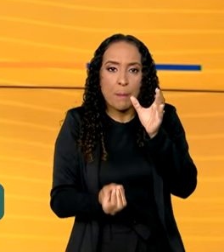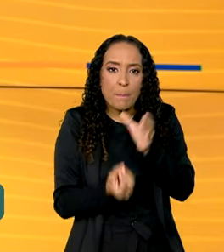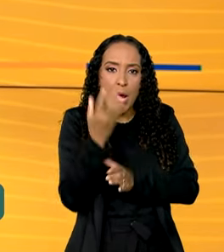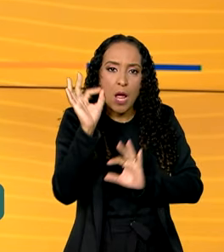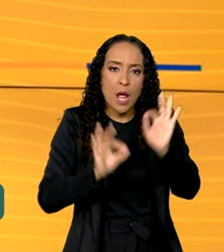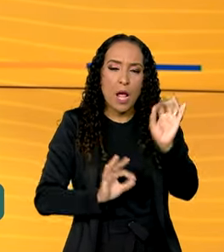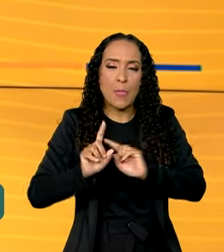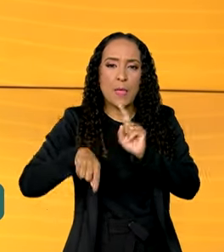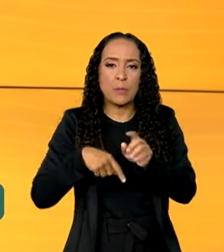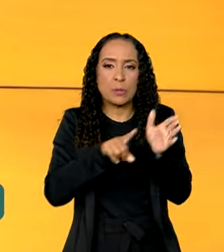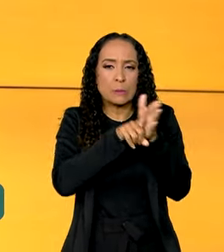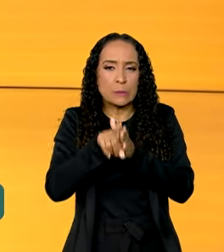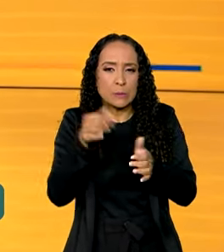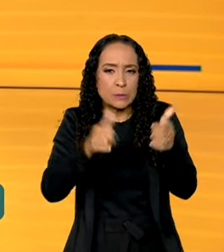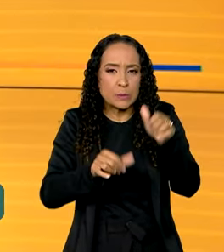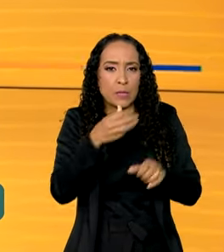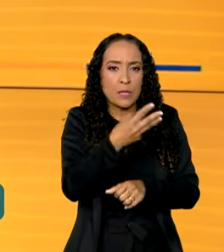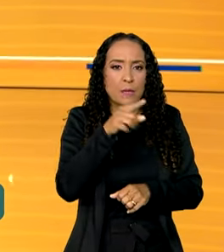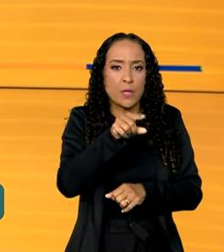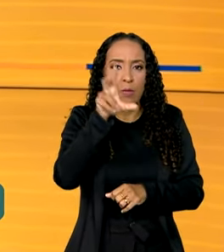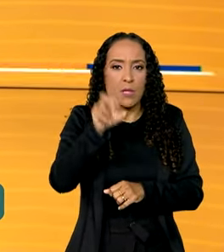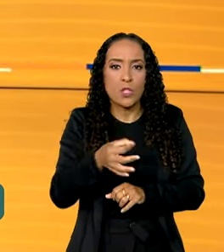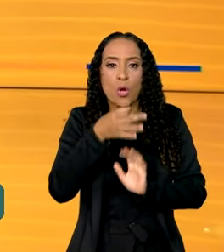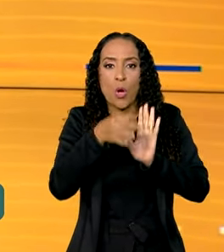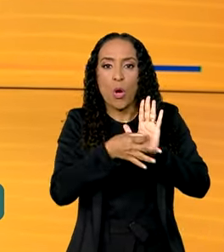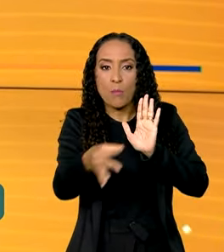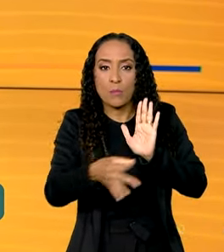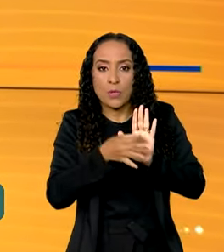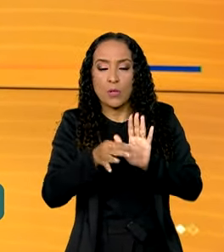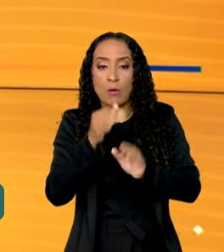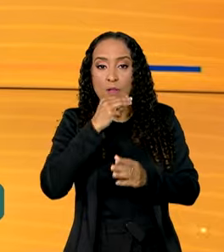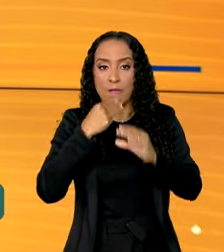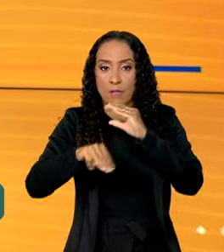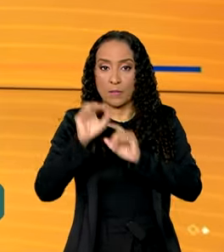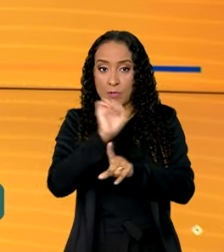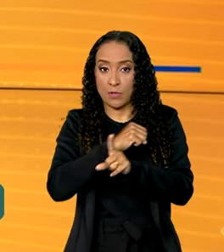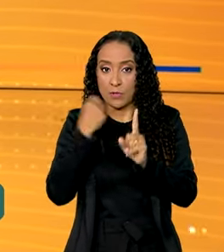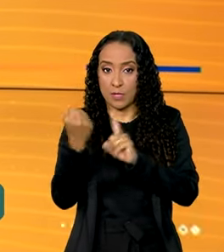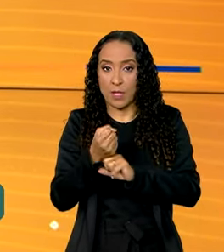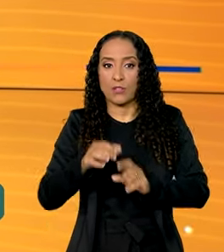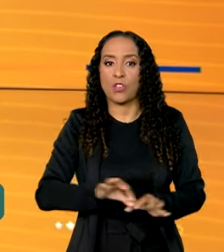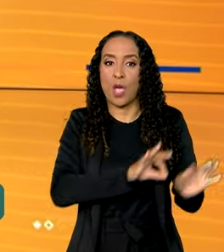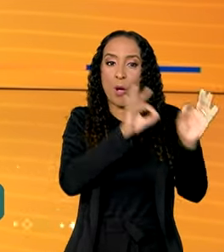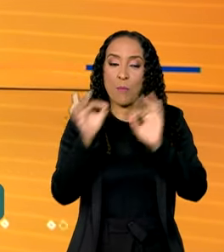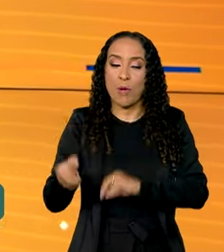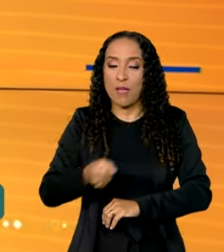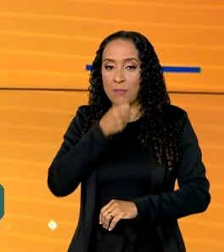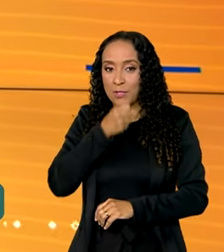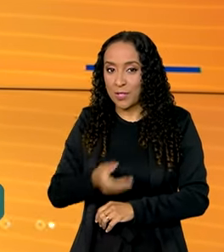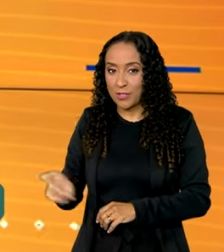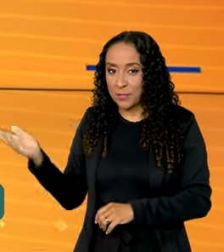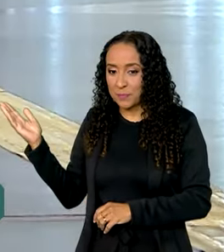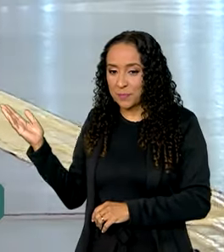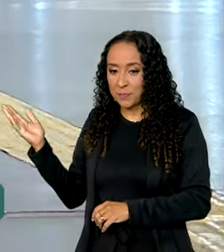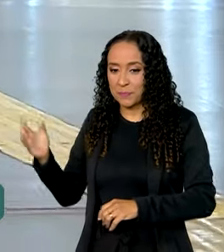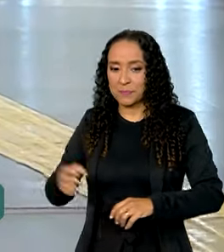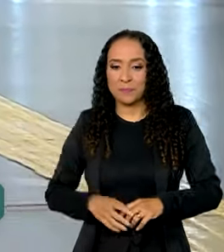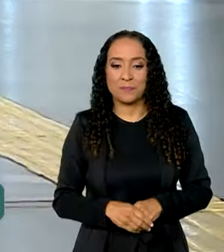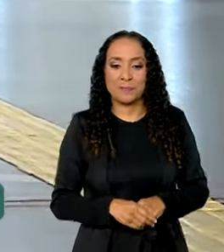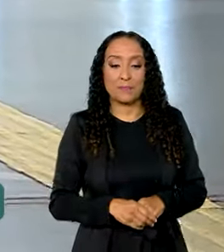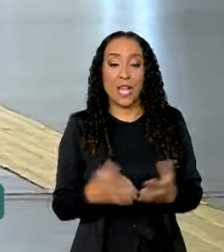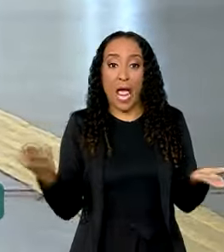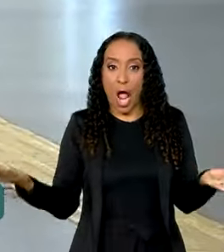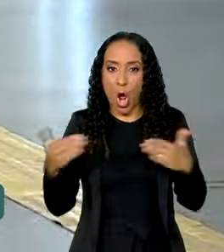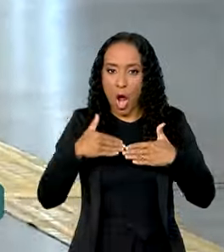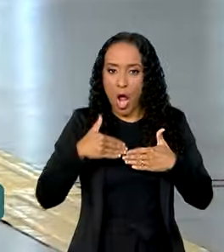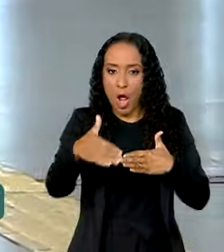após a análise de 3.500 sugestões enviadas pela sociedade. Vamos acompanhar na reportagem. A partir